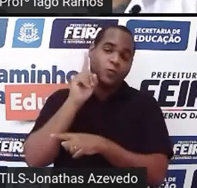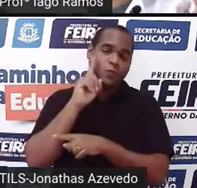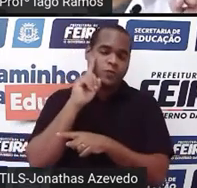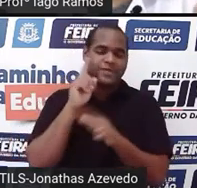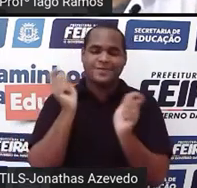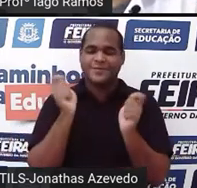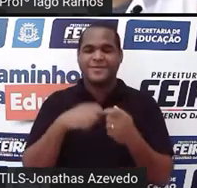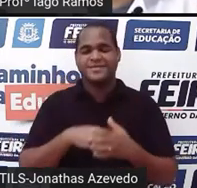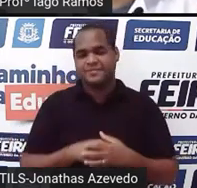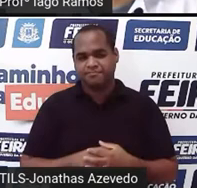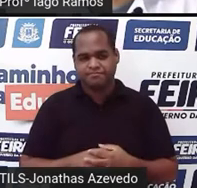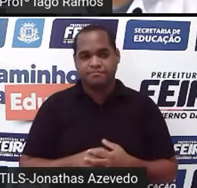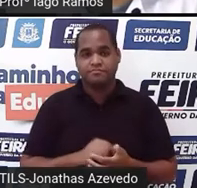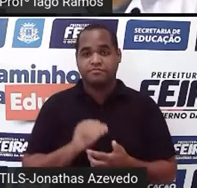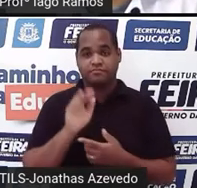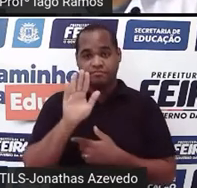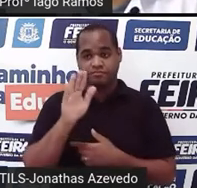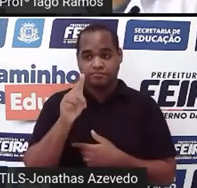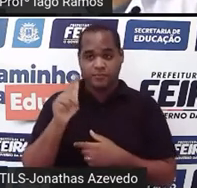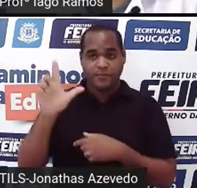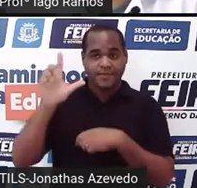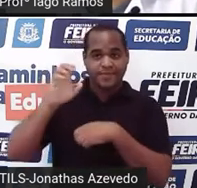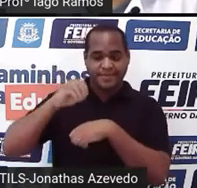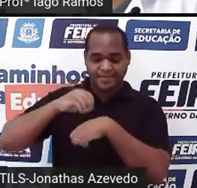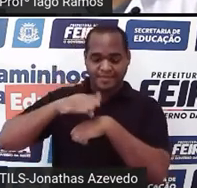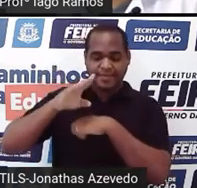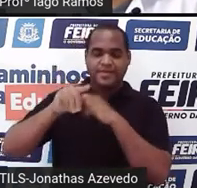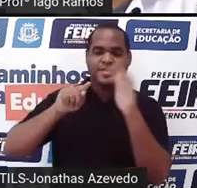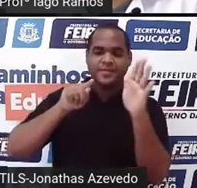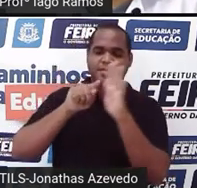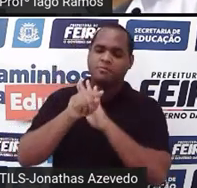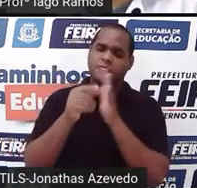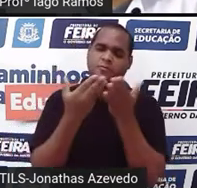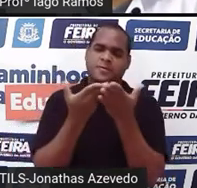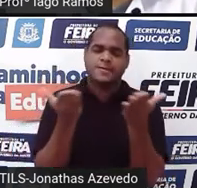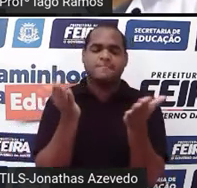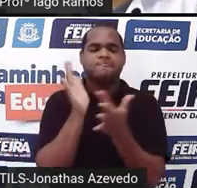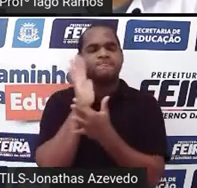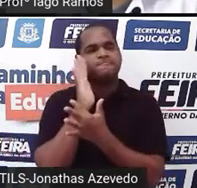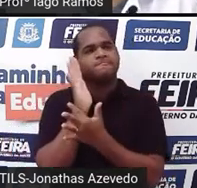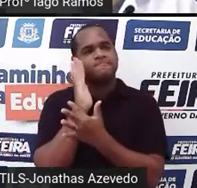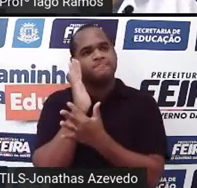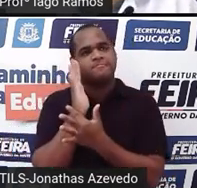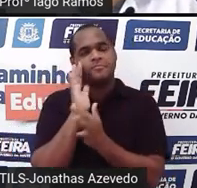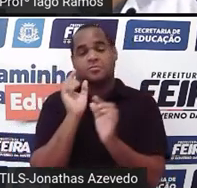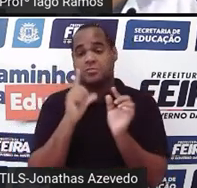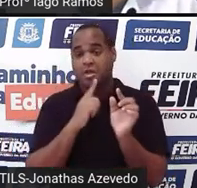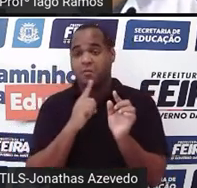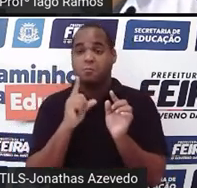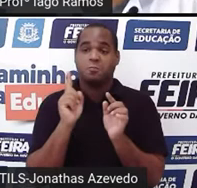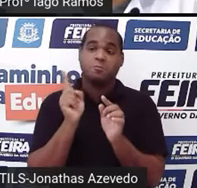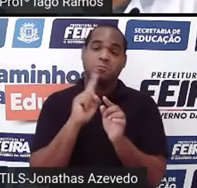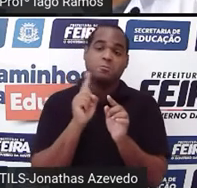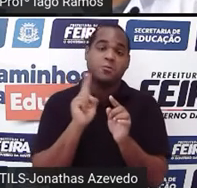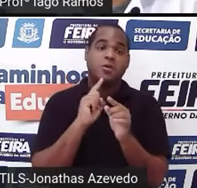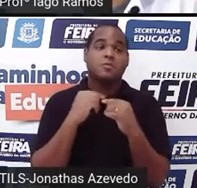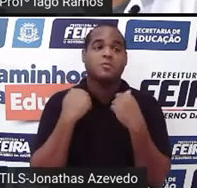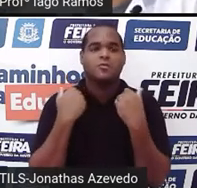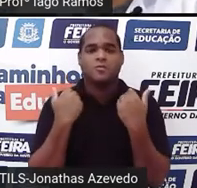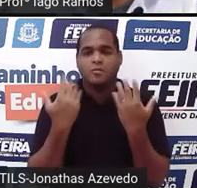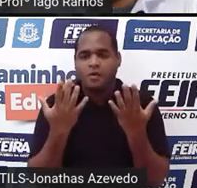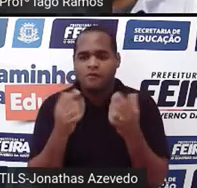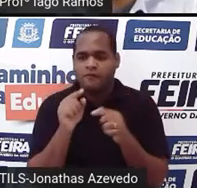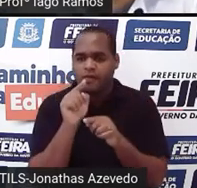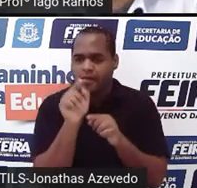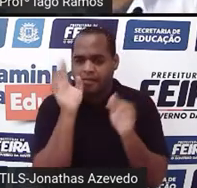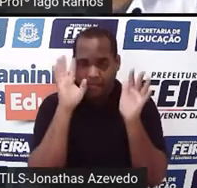Mas, aí eu trago outra pergunta que talvez você também já tenha parado para pensar nisso ou não, né? Se não pensou,